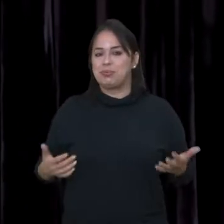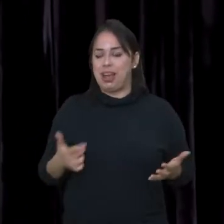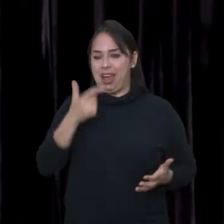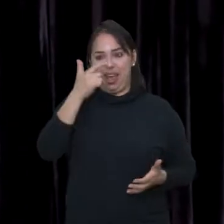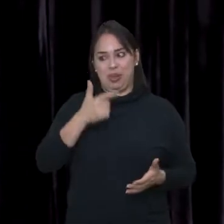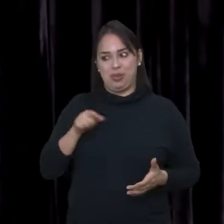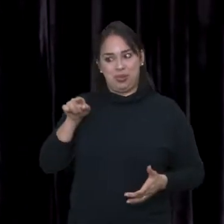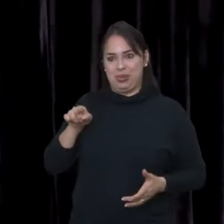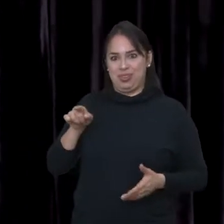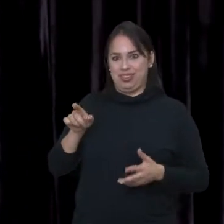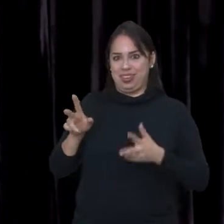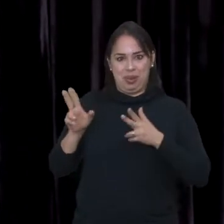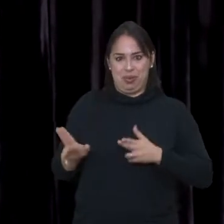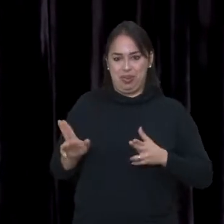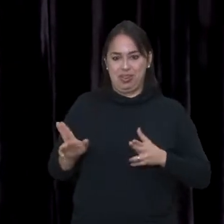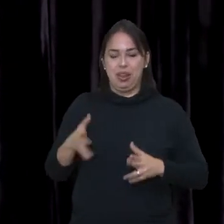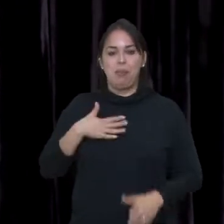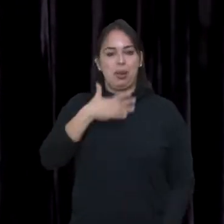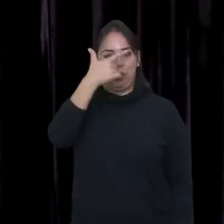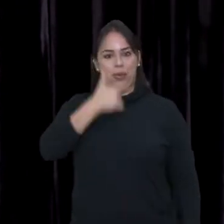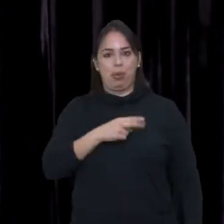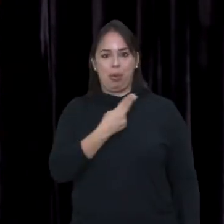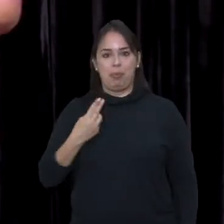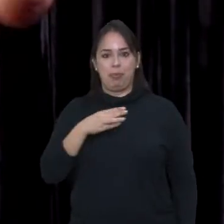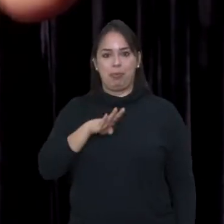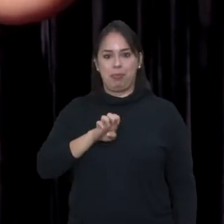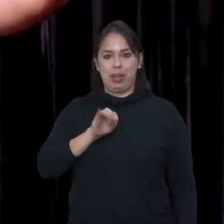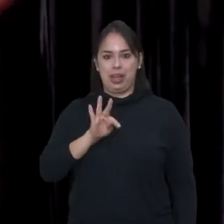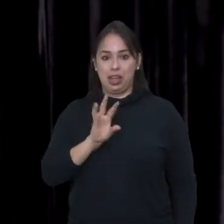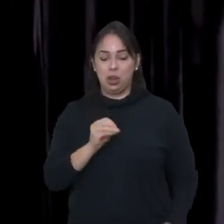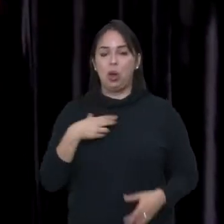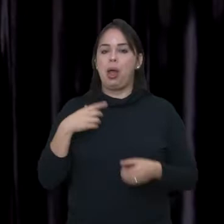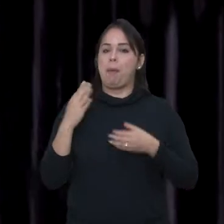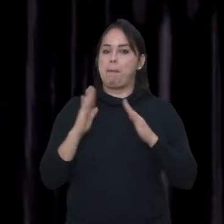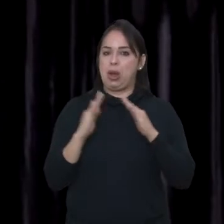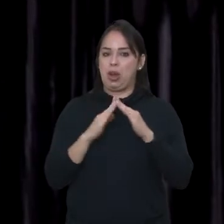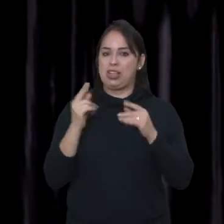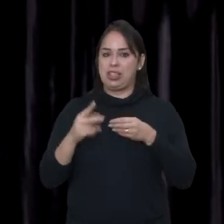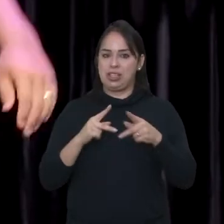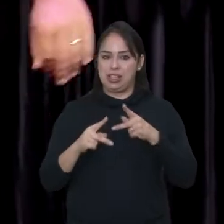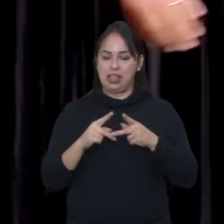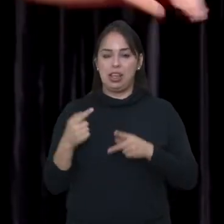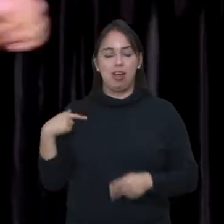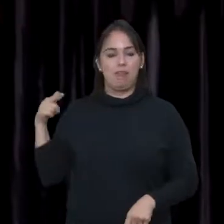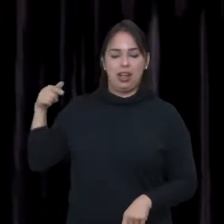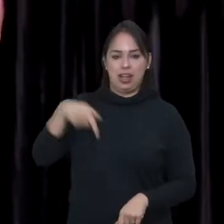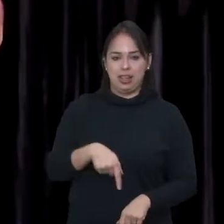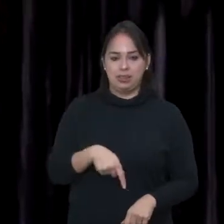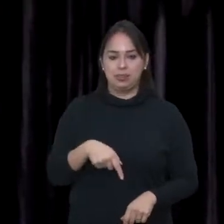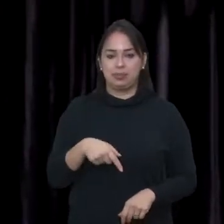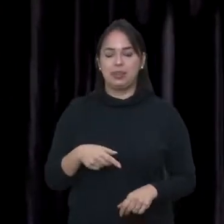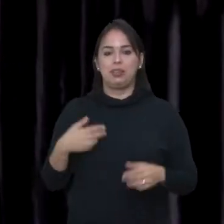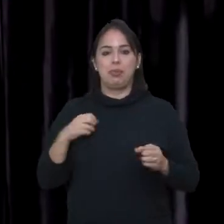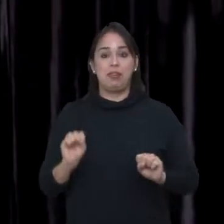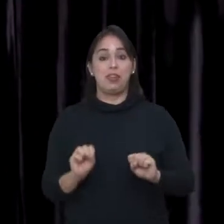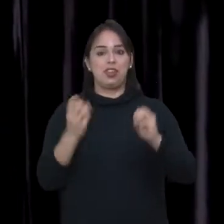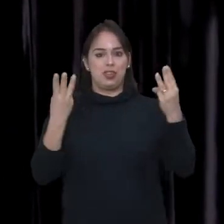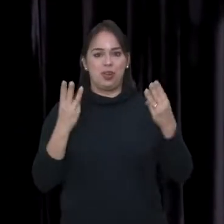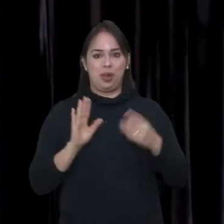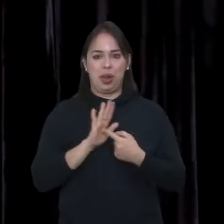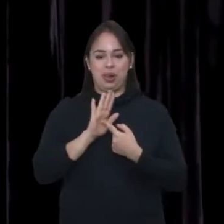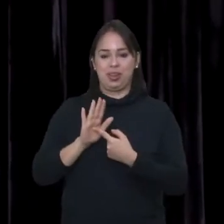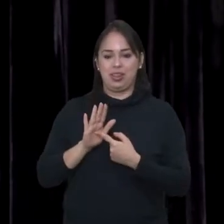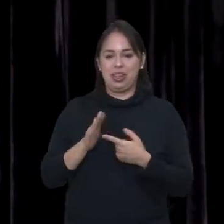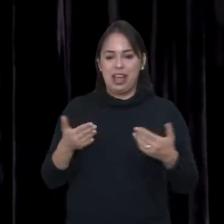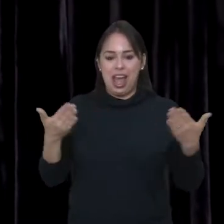Enfim, não sou o Tiago Abravanel. Meu nome é Beto Oliver. Sou o interior, né? São José dos Campos. Vim aqui fazer o show pra